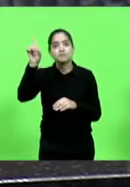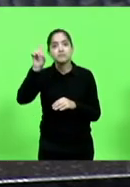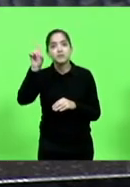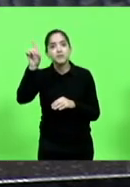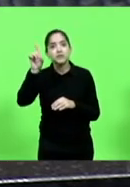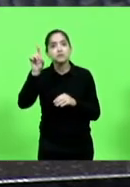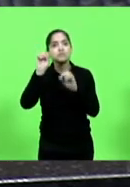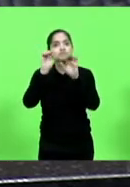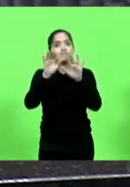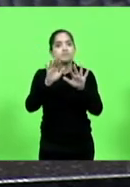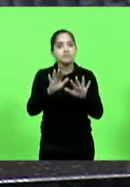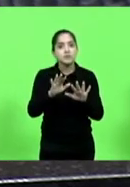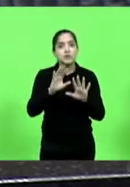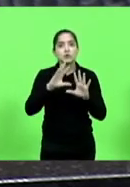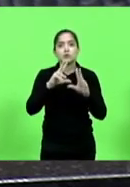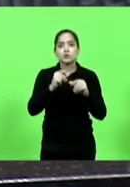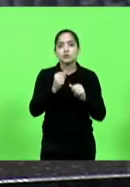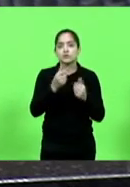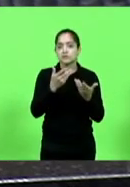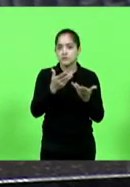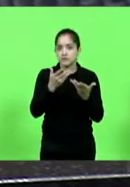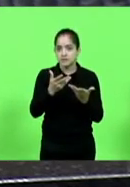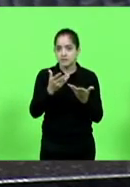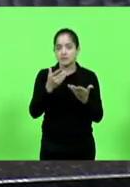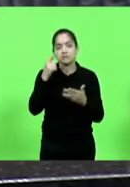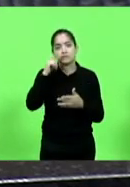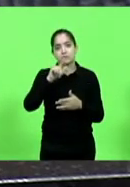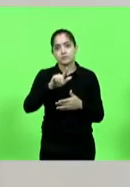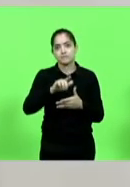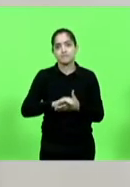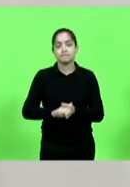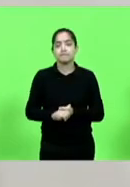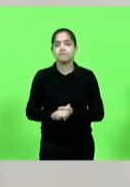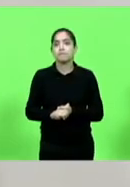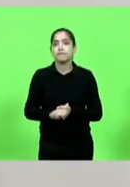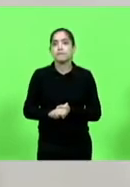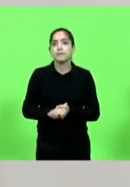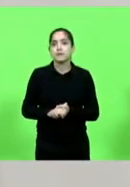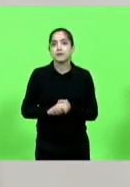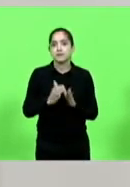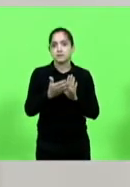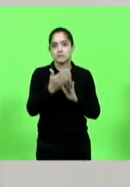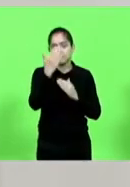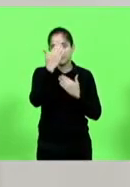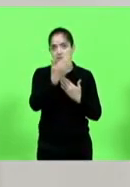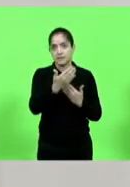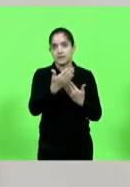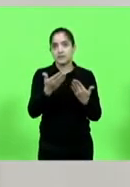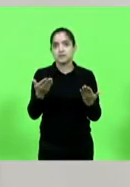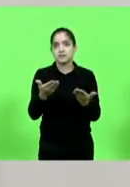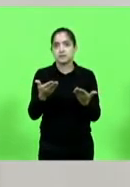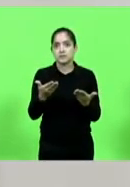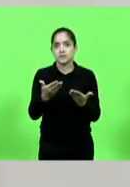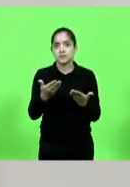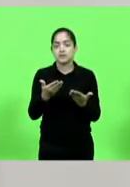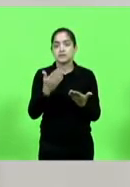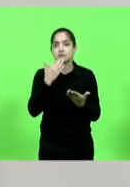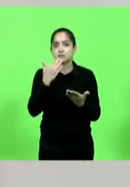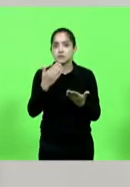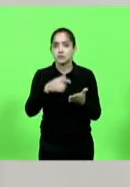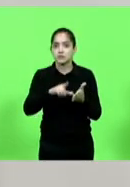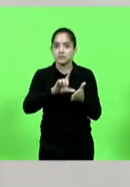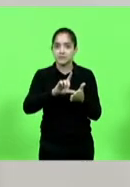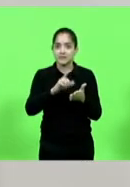realize todos os desejos de vosso coração. parabéns. Obrigado, deputado. Eu peço já antecipadamente ao presidente mais dois